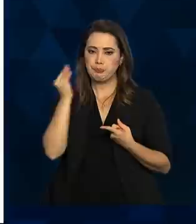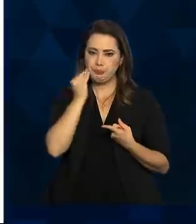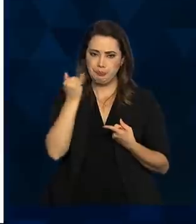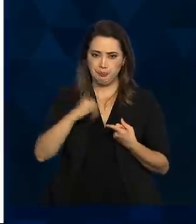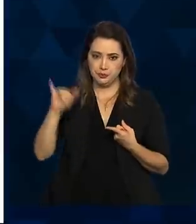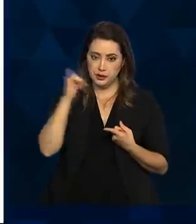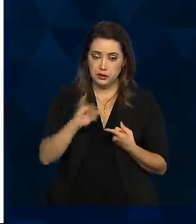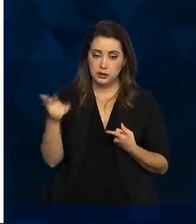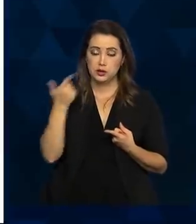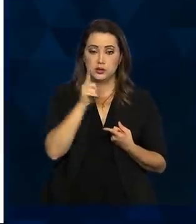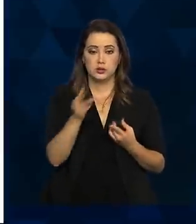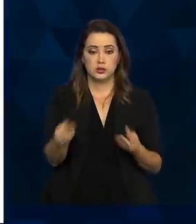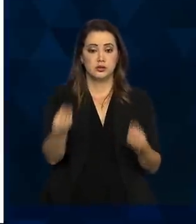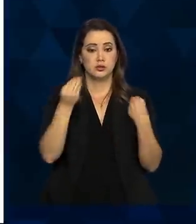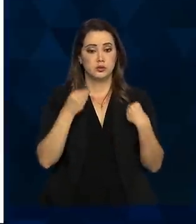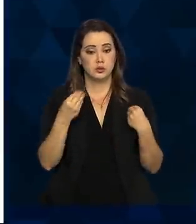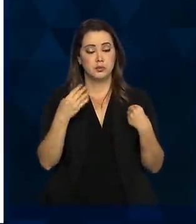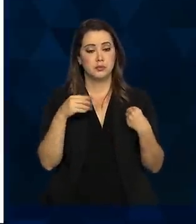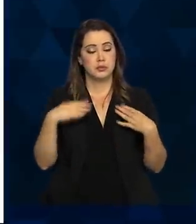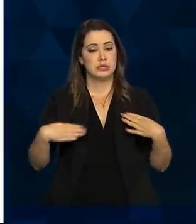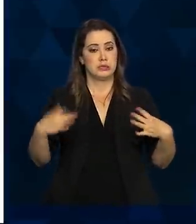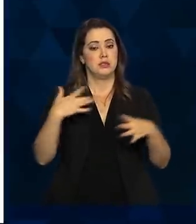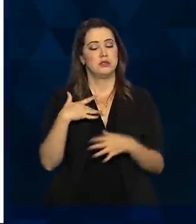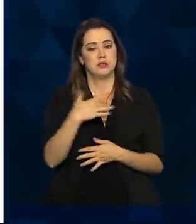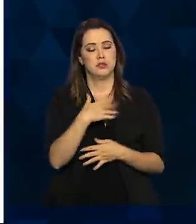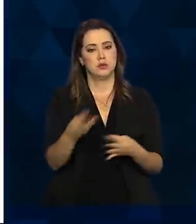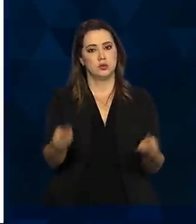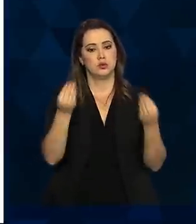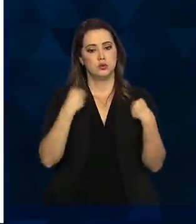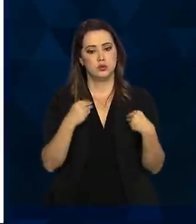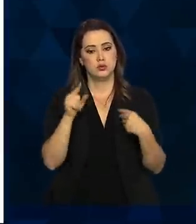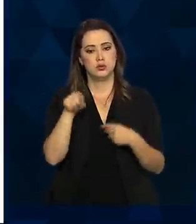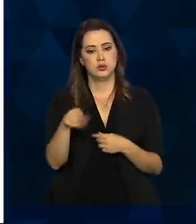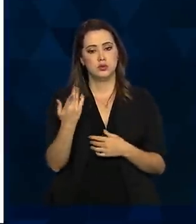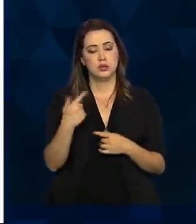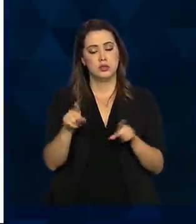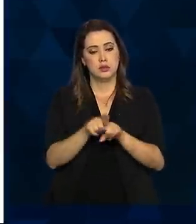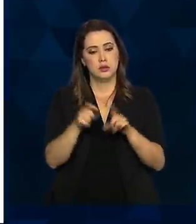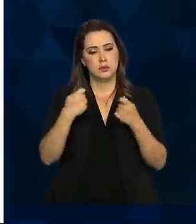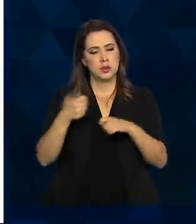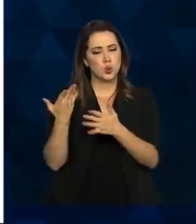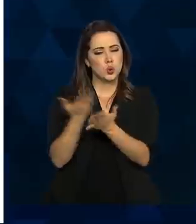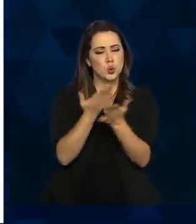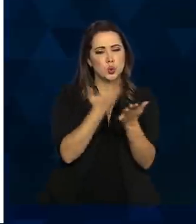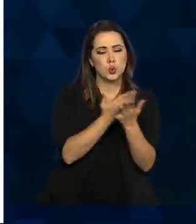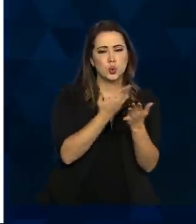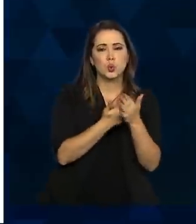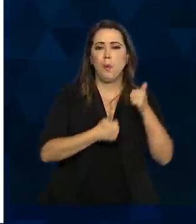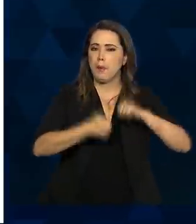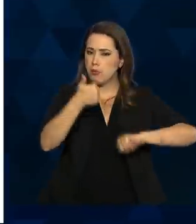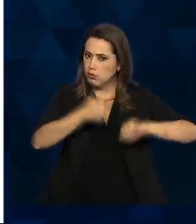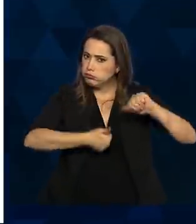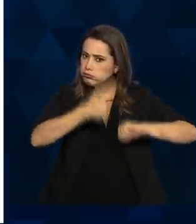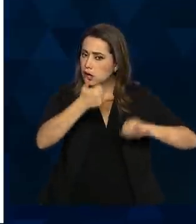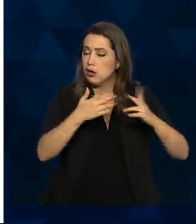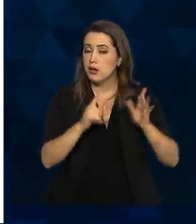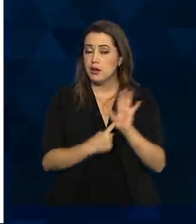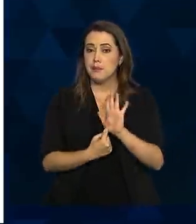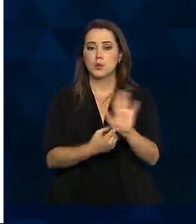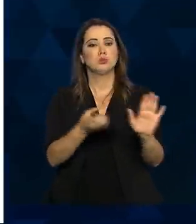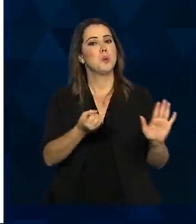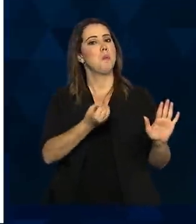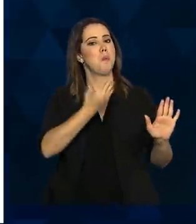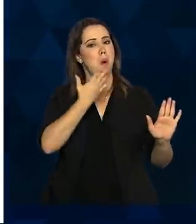nos foi alcançado pelo próprio Ministério da Saúde. Ele foi submetido a estudos de validação e ele mostrou